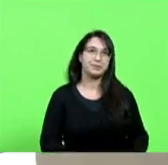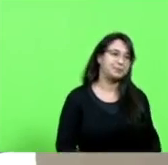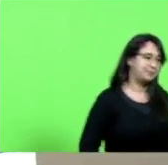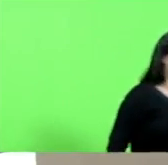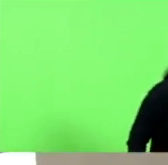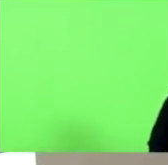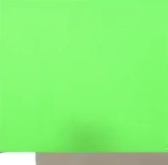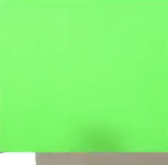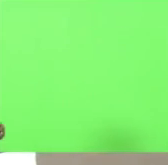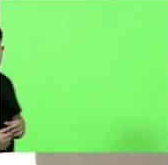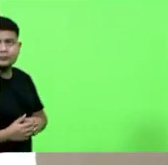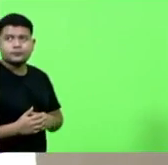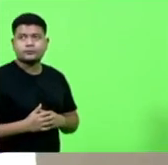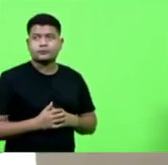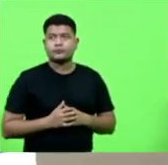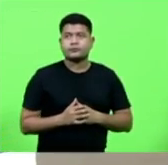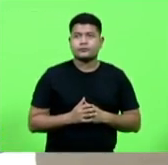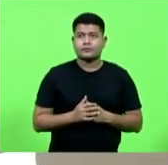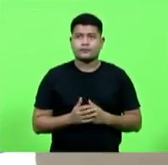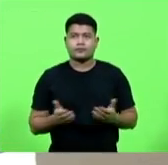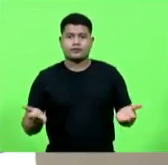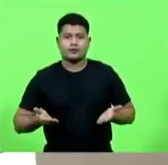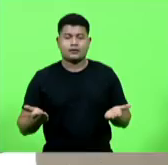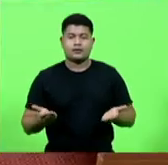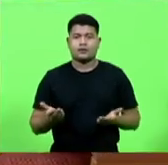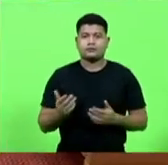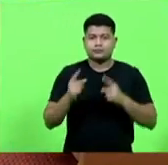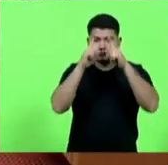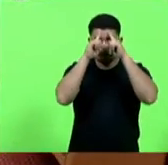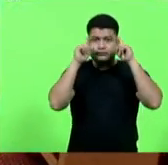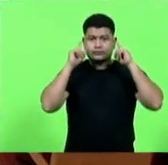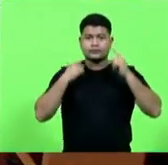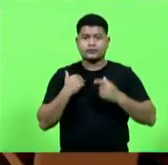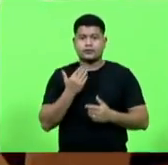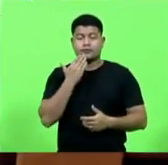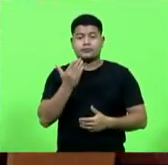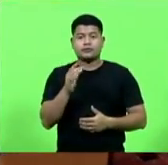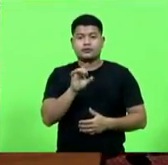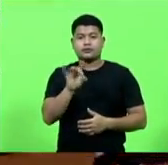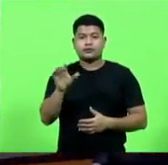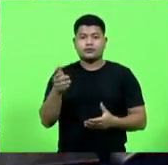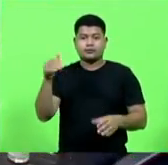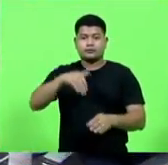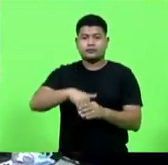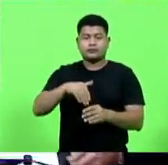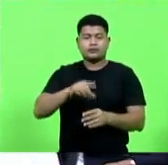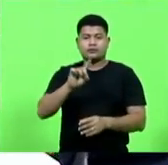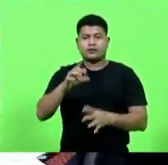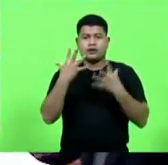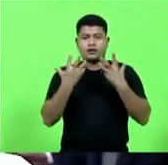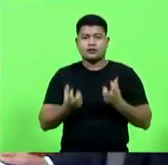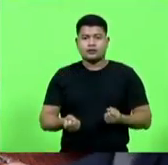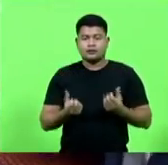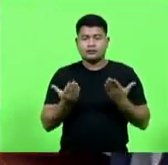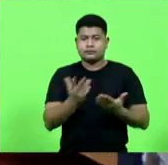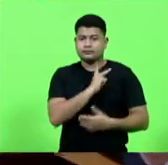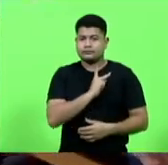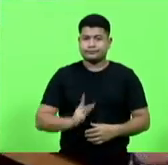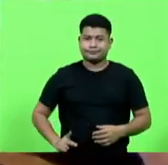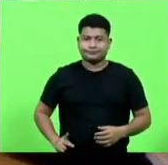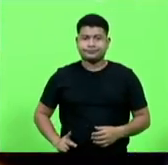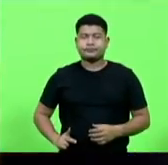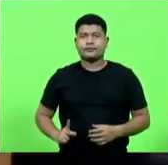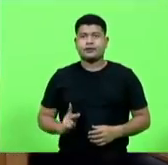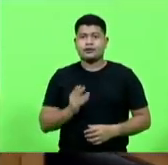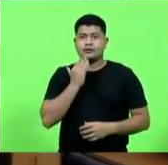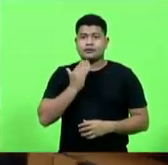deputado Neudis Areta. Apenas um requerimento que não é votado, é deferido pela presidência. O